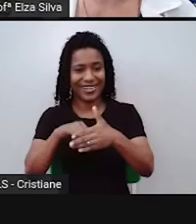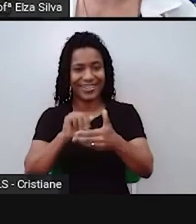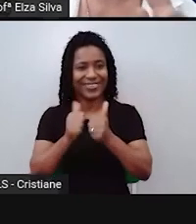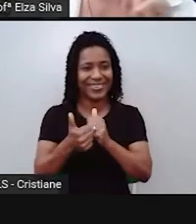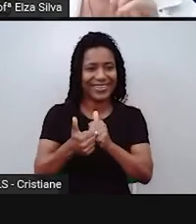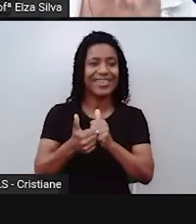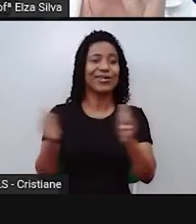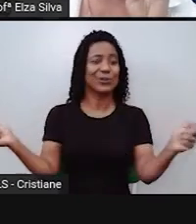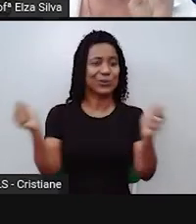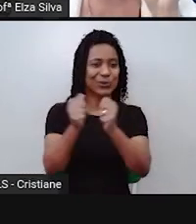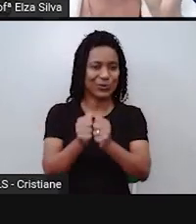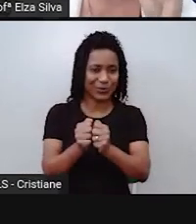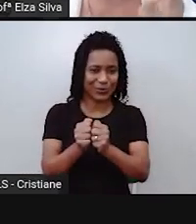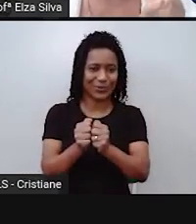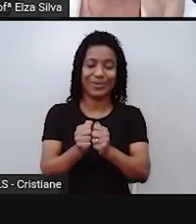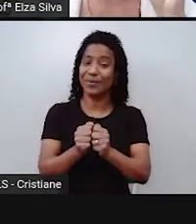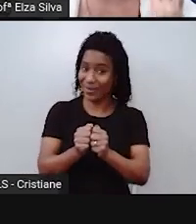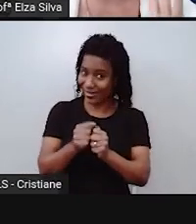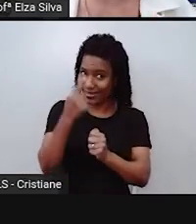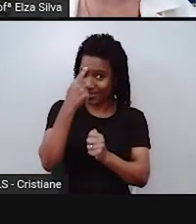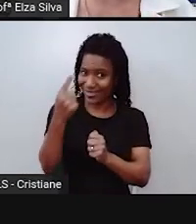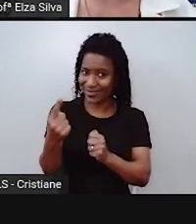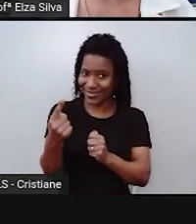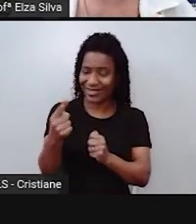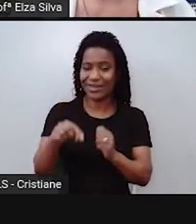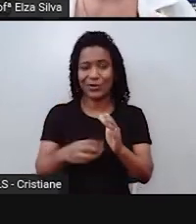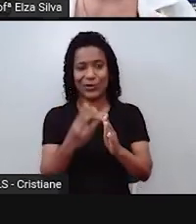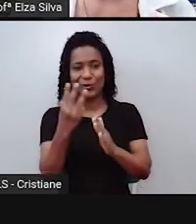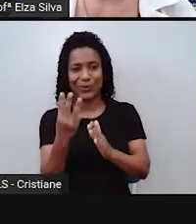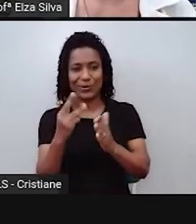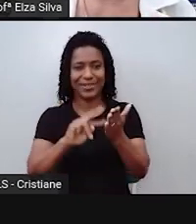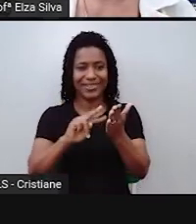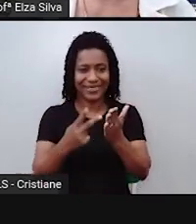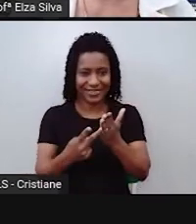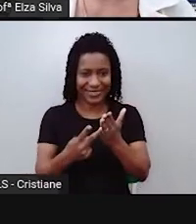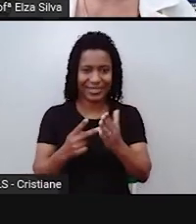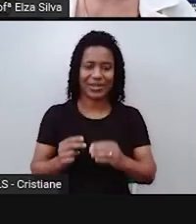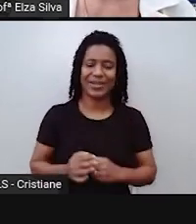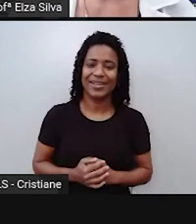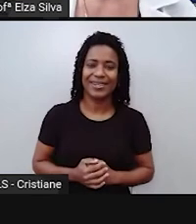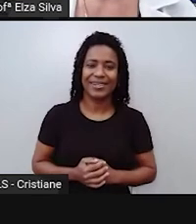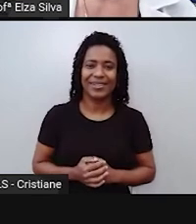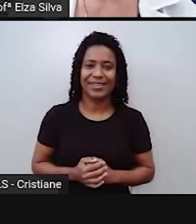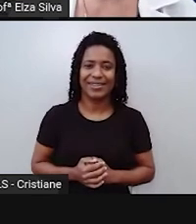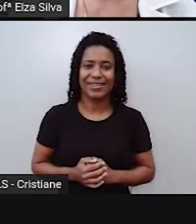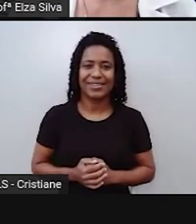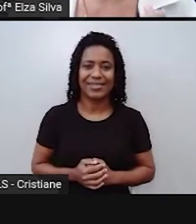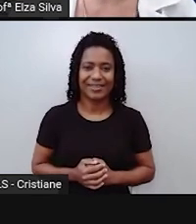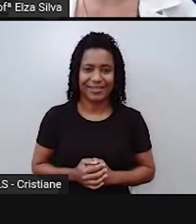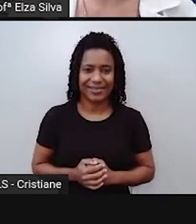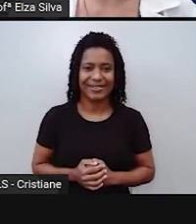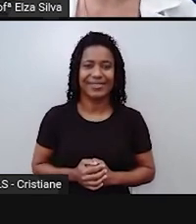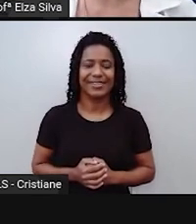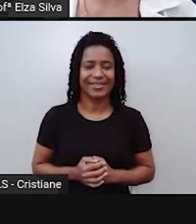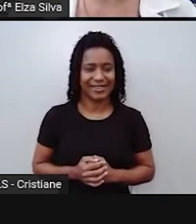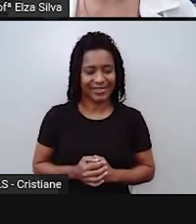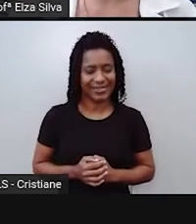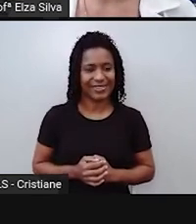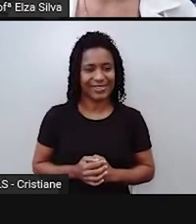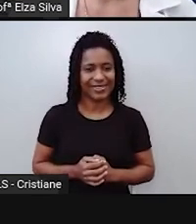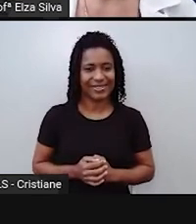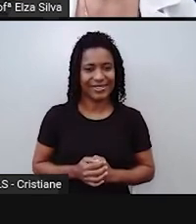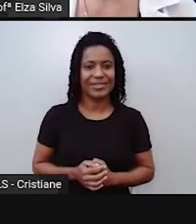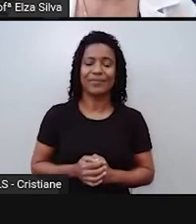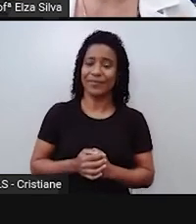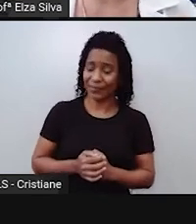Porque este verbo pode ser traduzido de três maneiras. Número 6. Is your mother going to come?